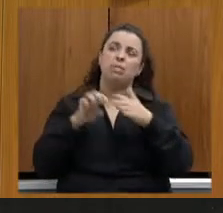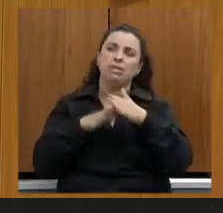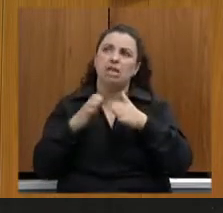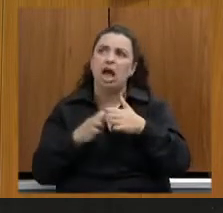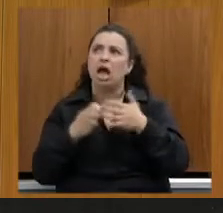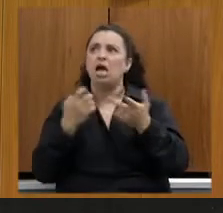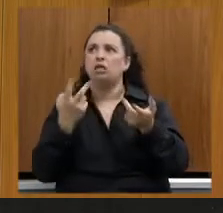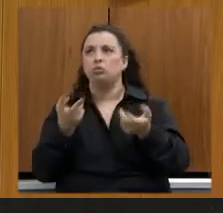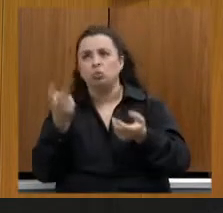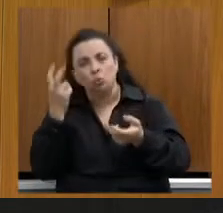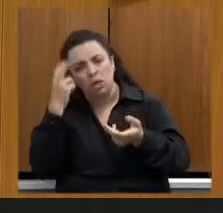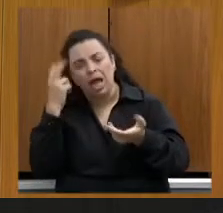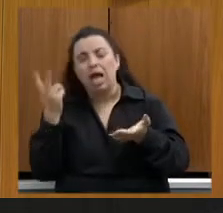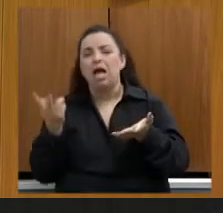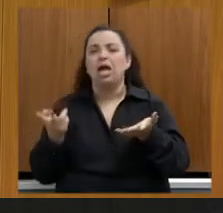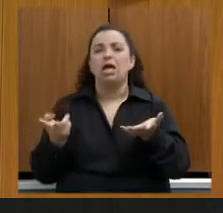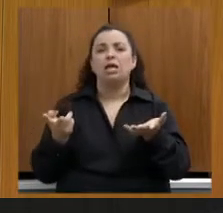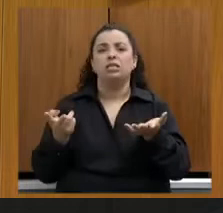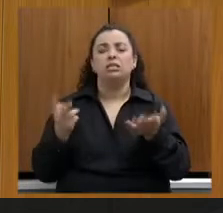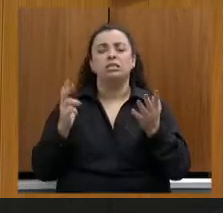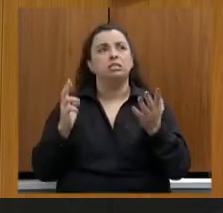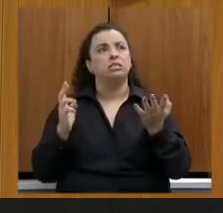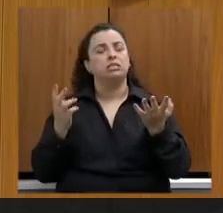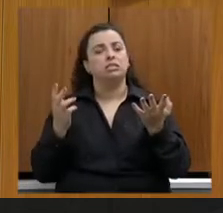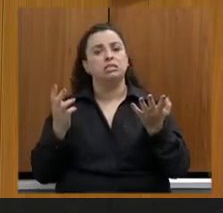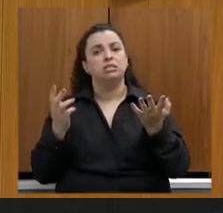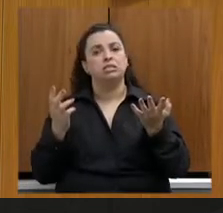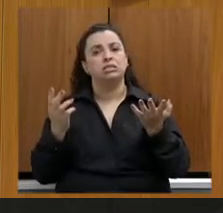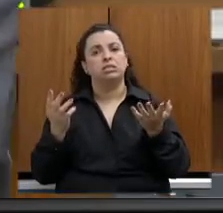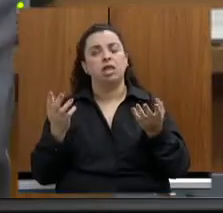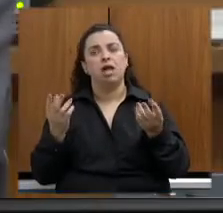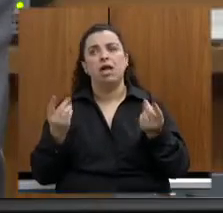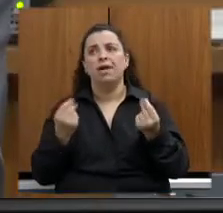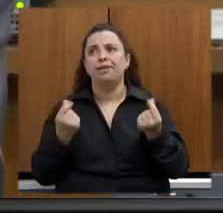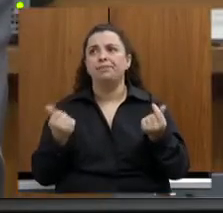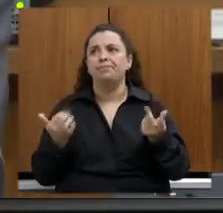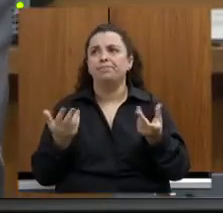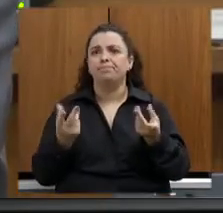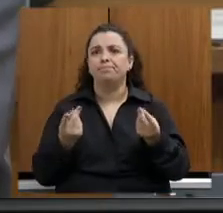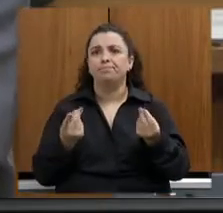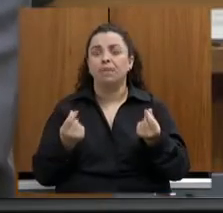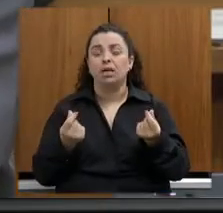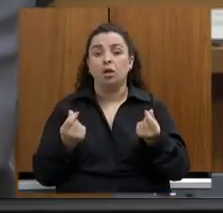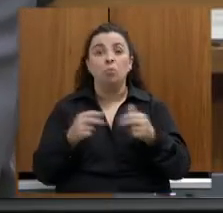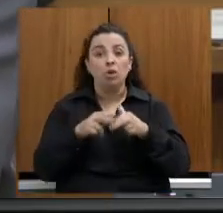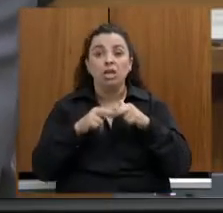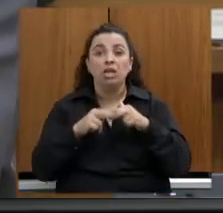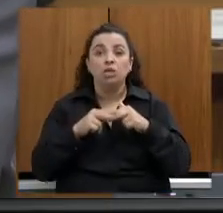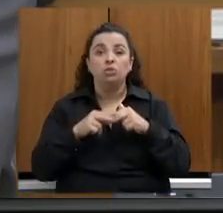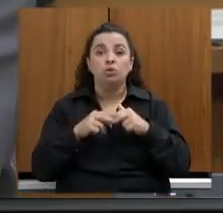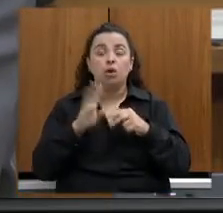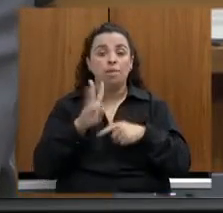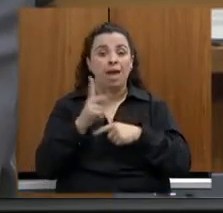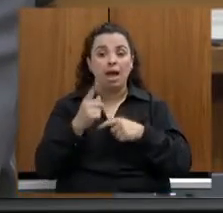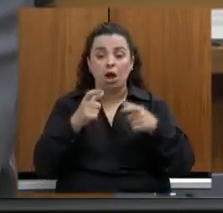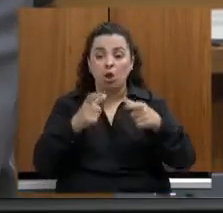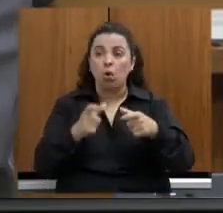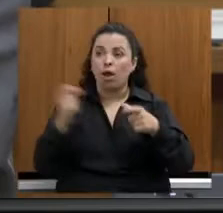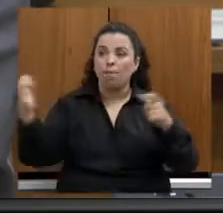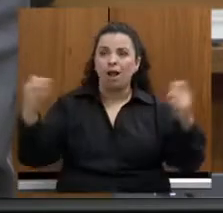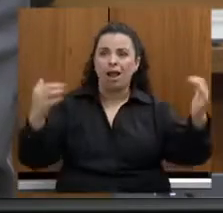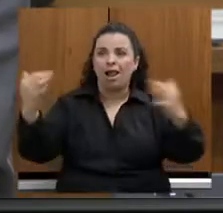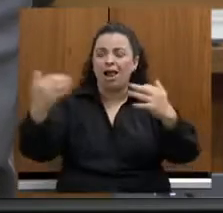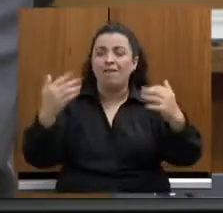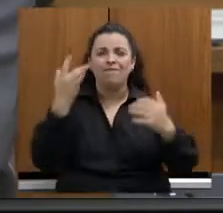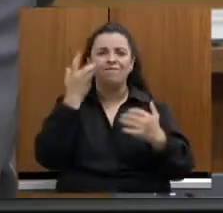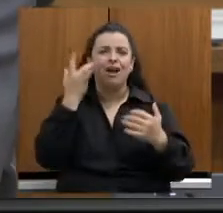eventos empresariais, pela sua localização, pela sua estrutura hoteleira,